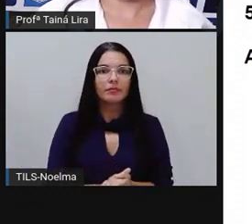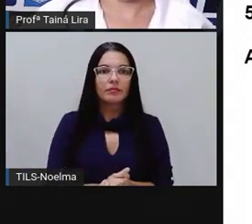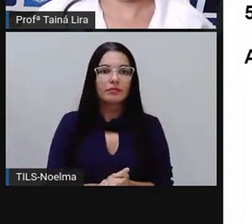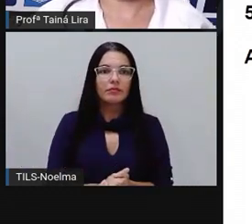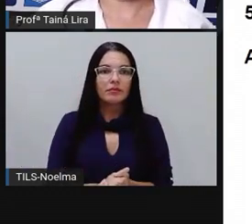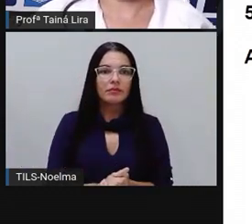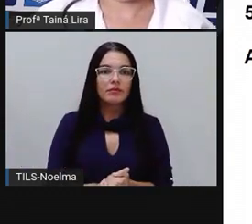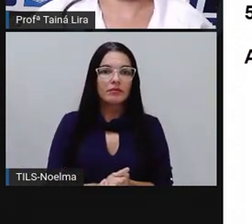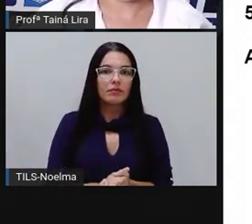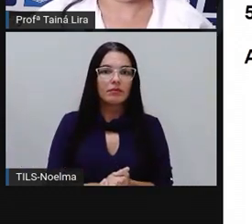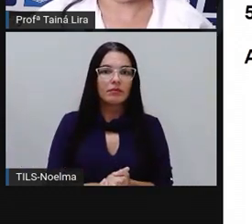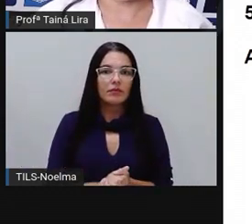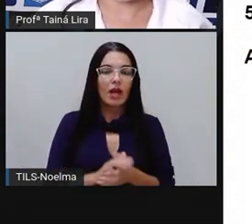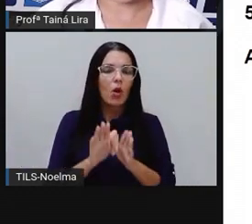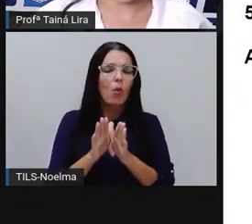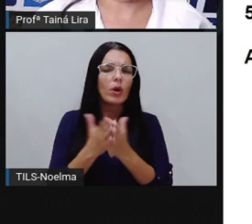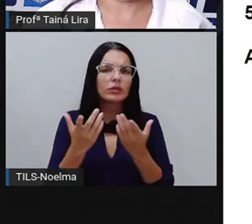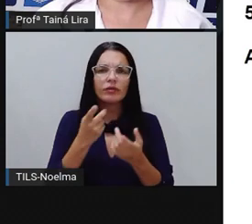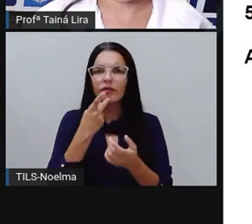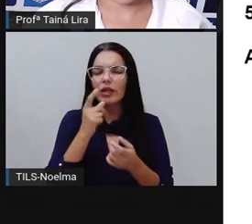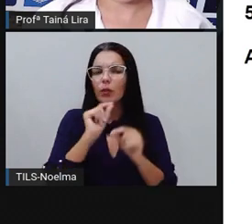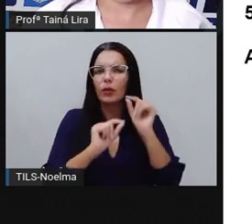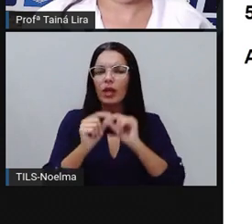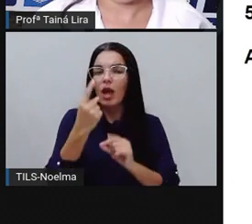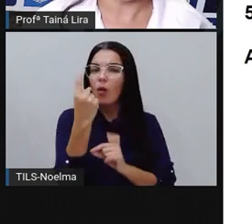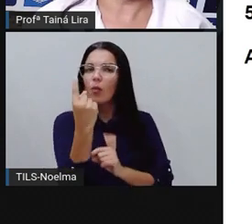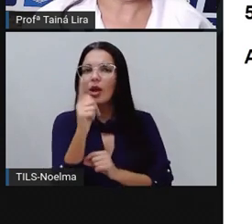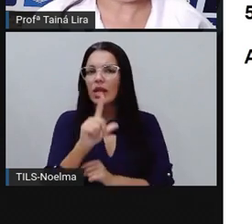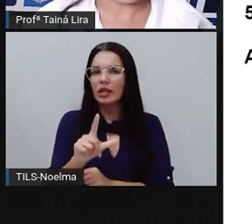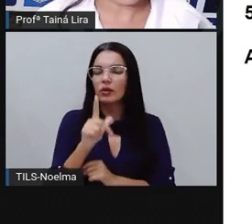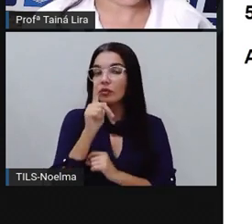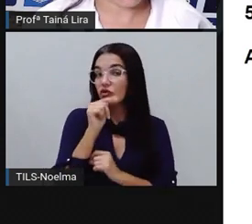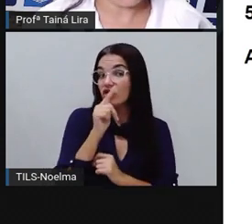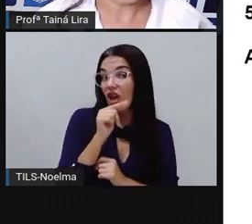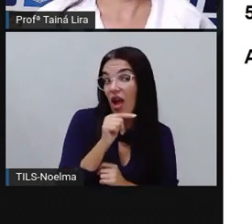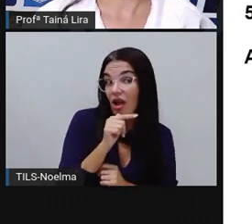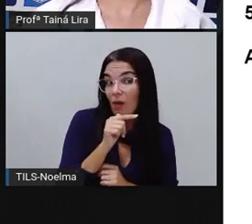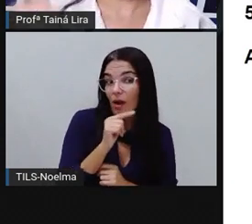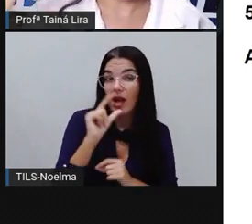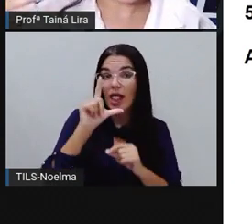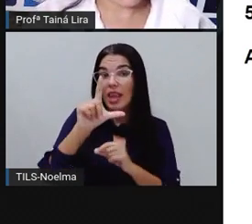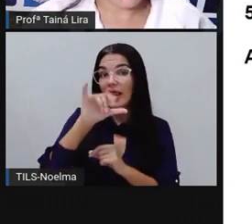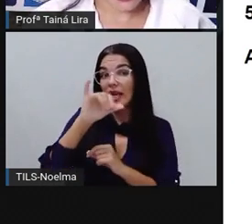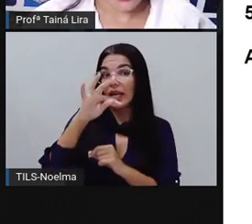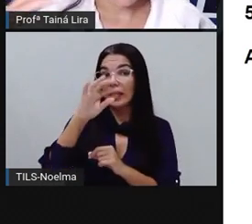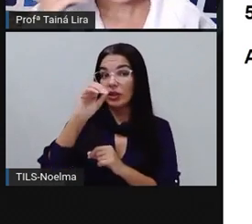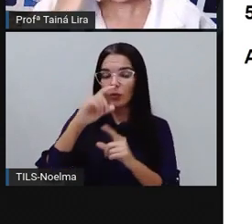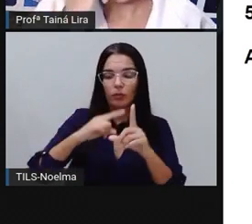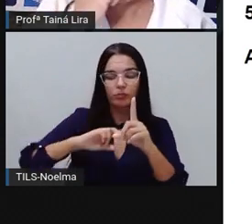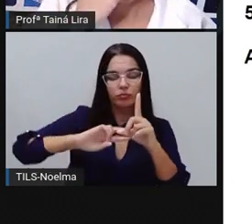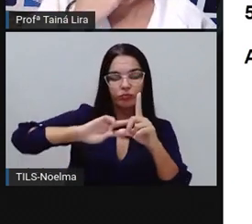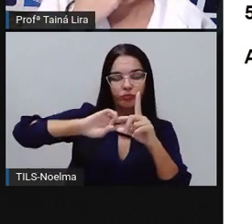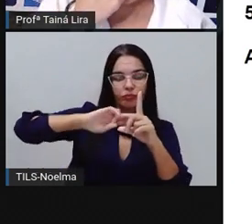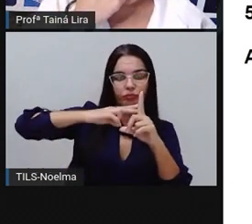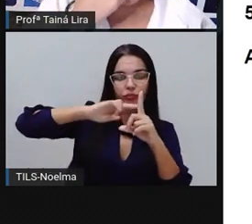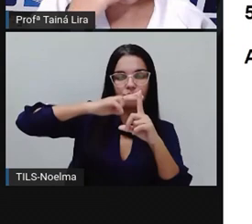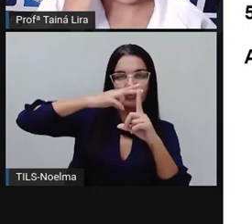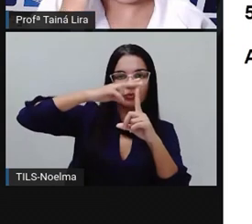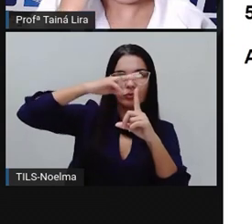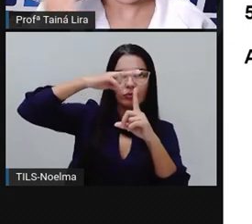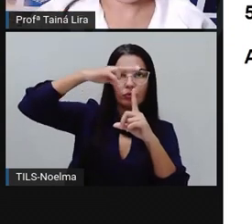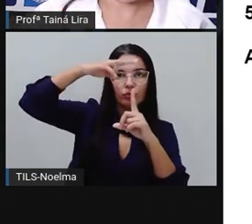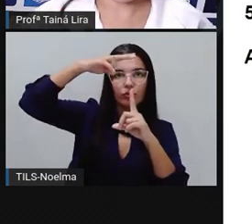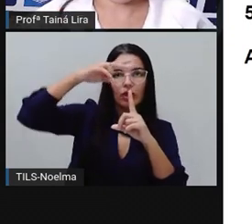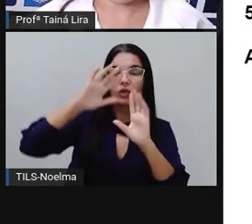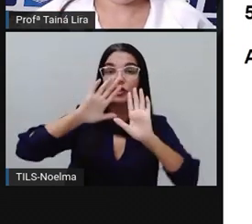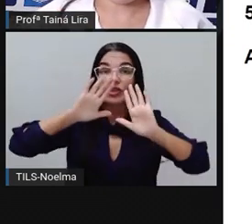E quando eu falo aqui, ó, um litro de água, ó, litro já é uma medida